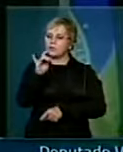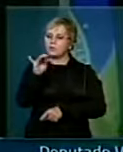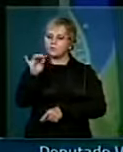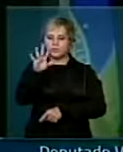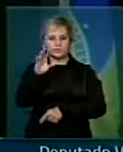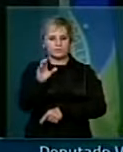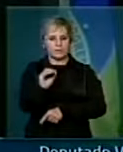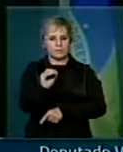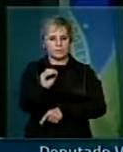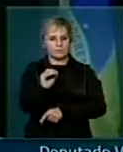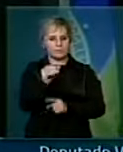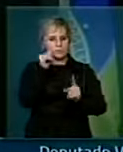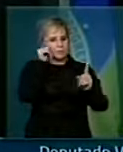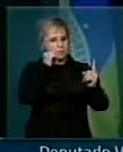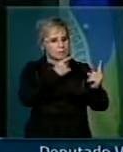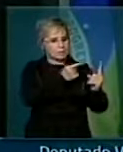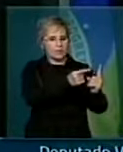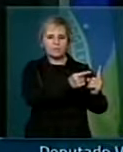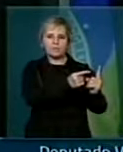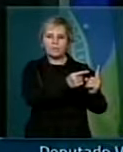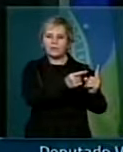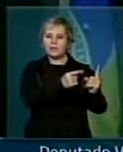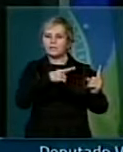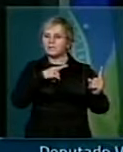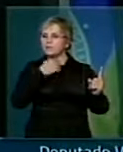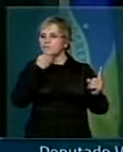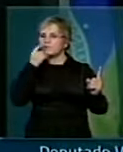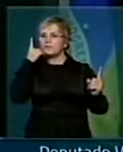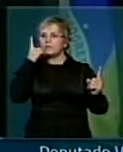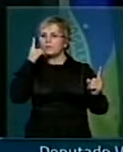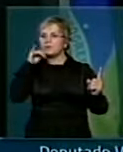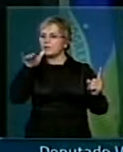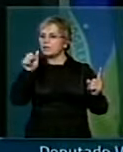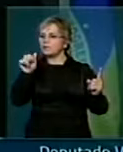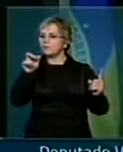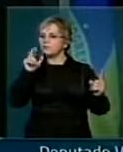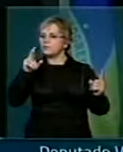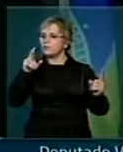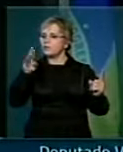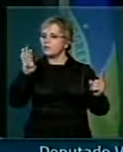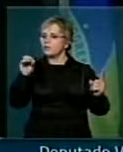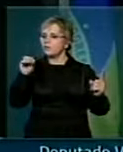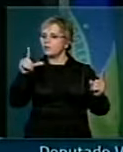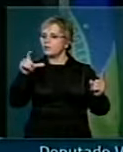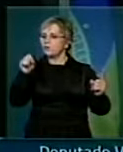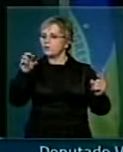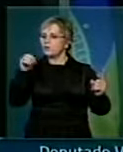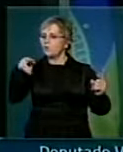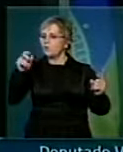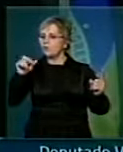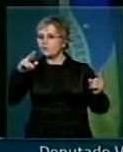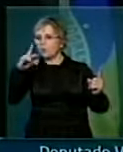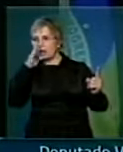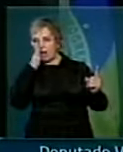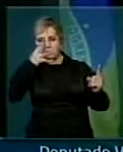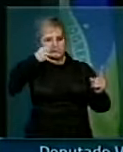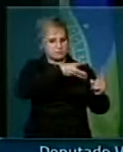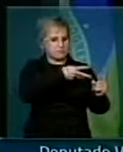receber o ataque que recebeu do nosso colega deputado Jair Bolsonaro, seja ela negra ou seja por questões de